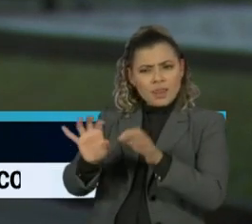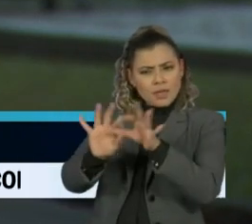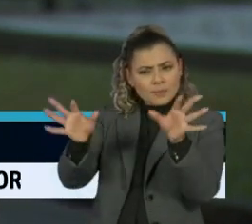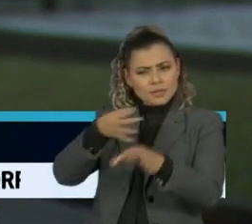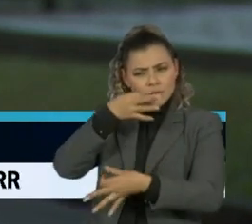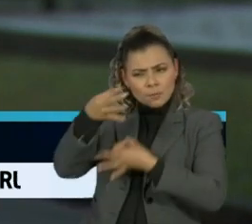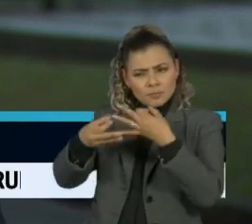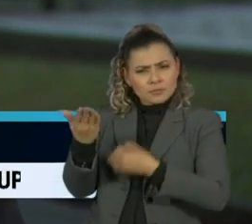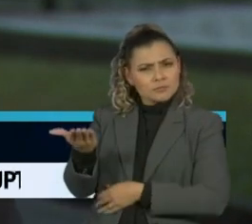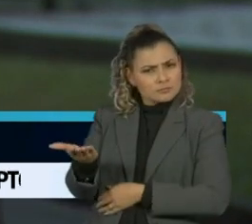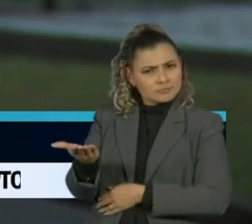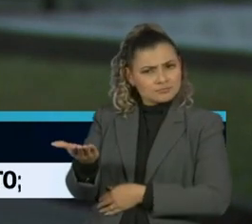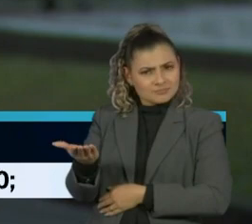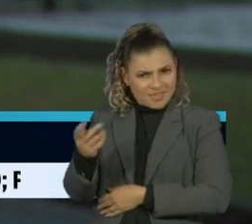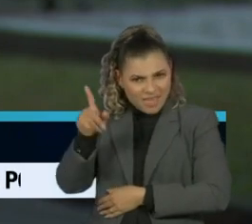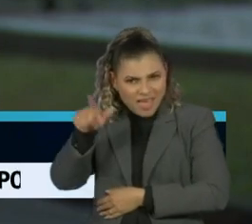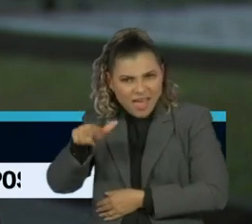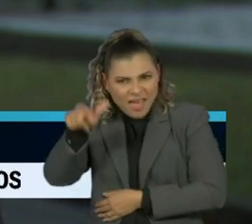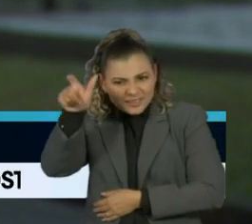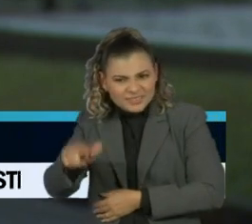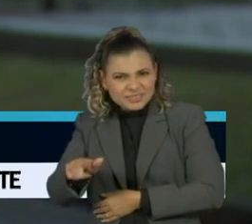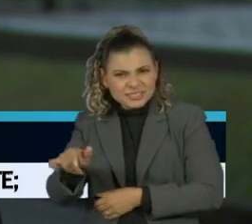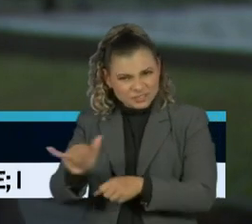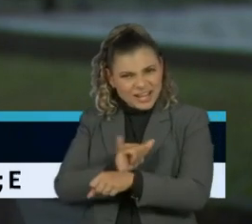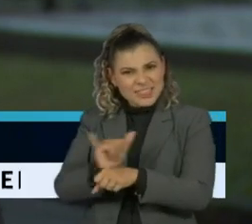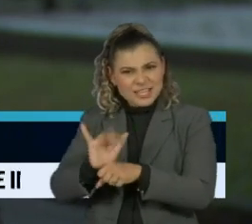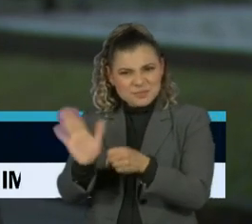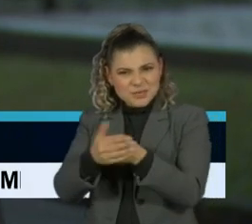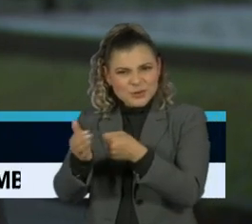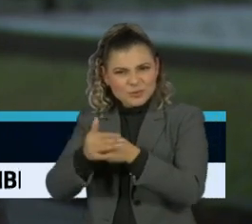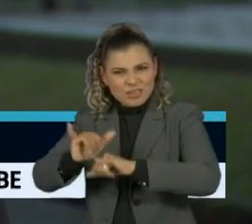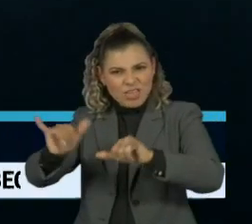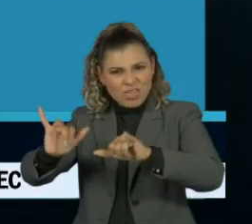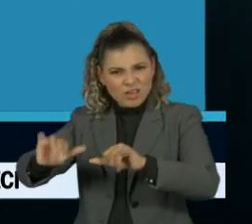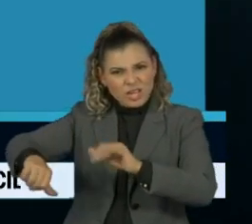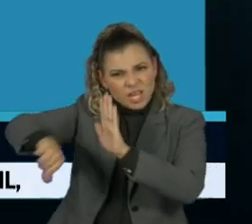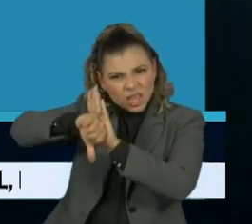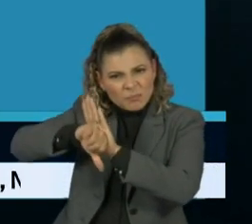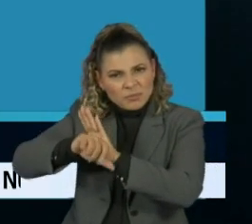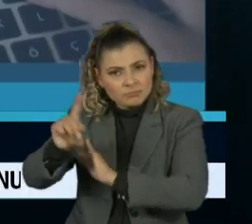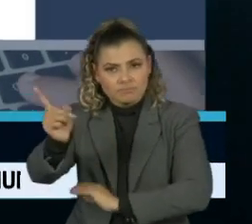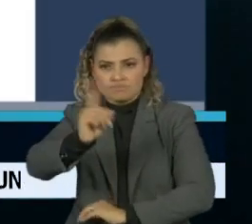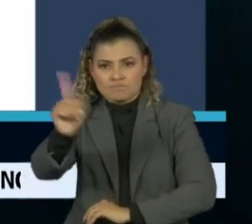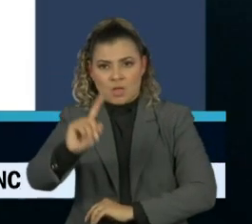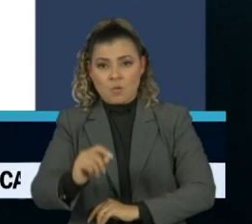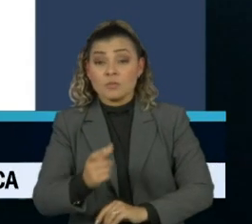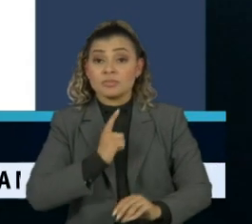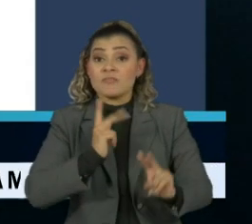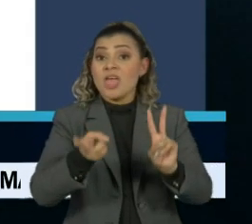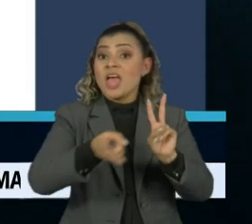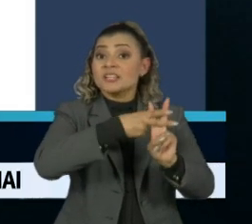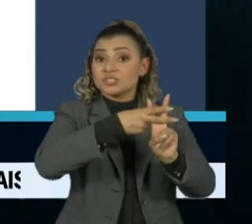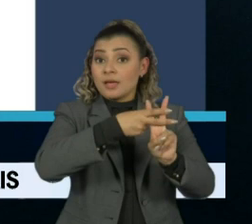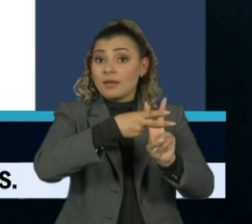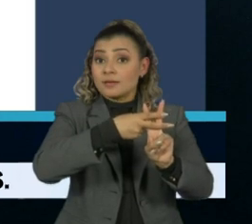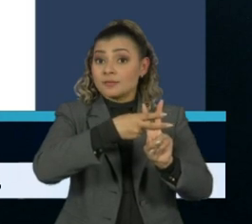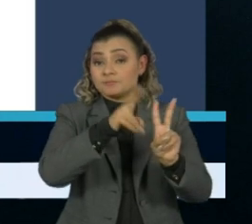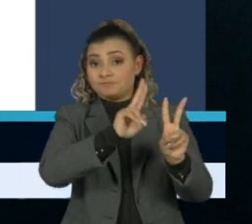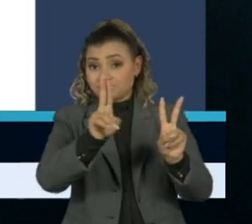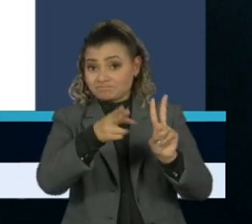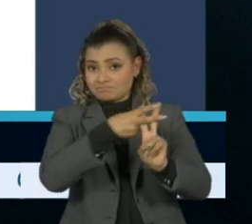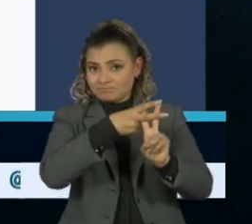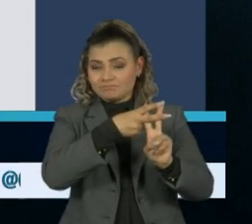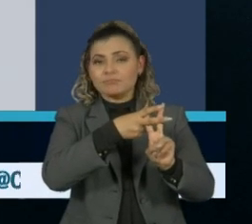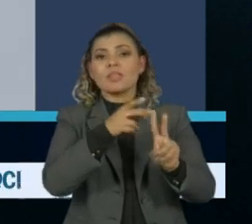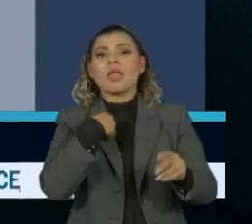de expressão, não podem ser usadas como escudo para a prática de atividades ilícitas. Uma das hashtags usadas por essa rede de perfis